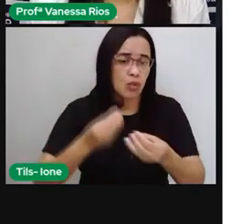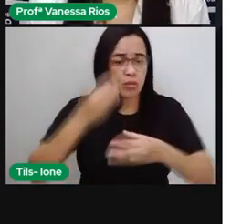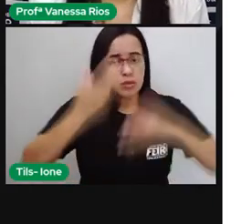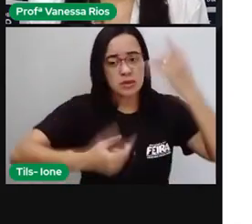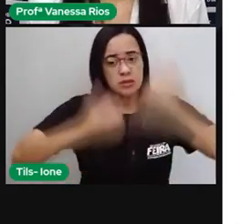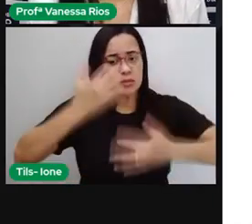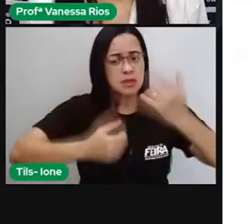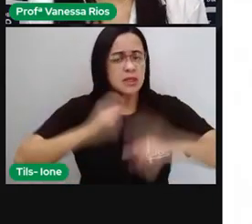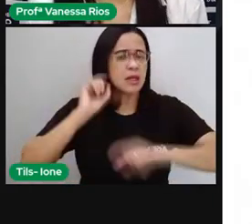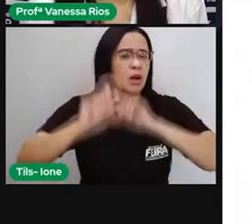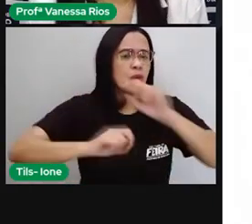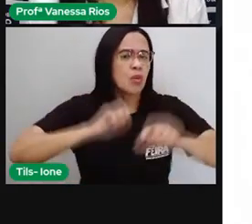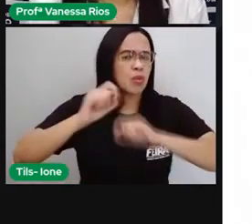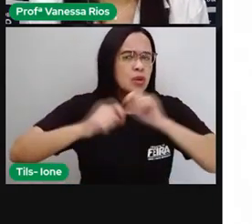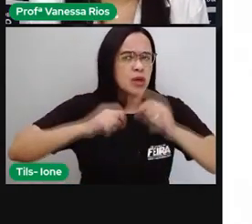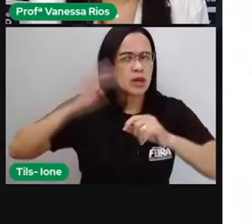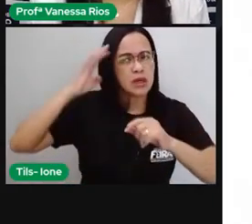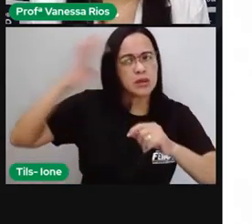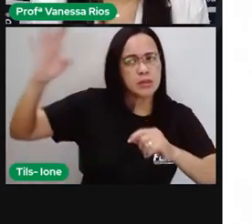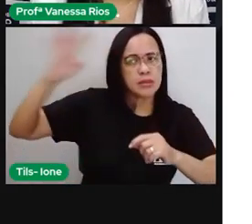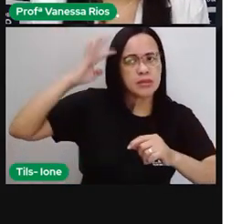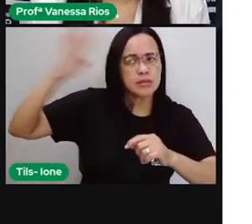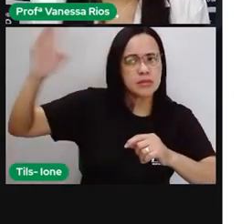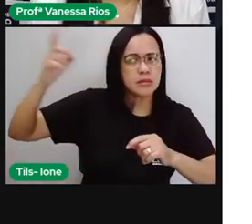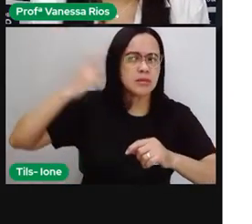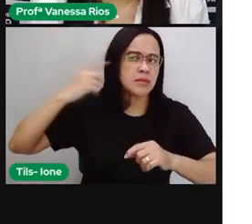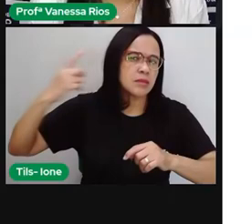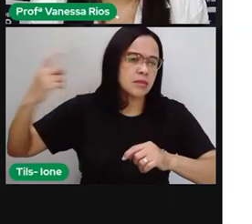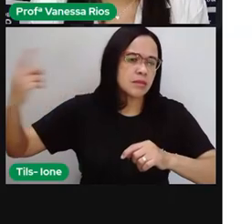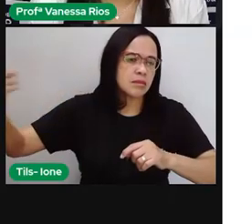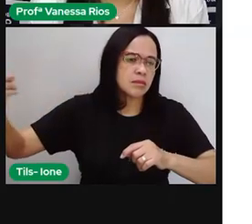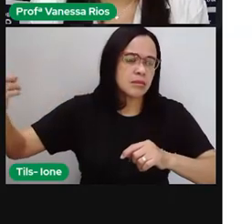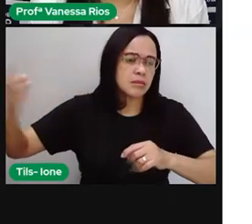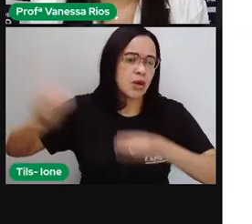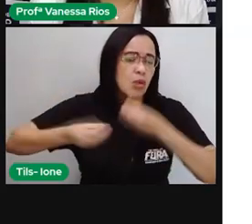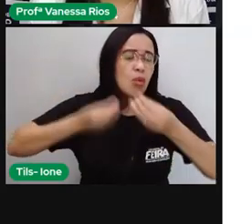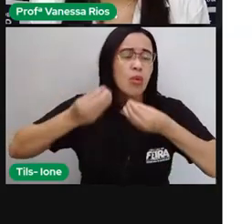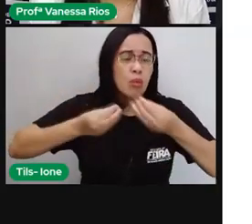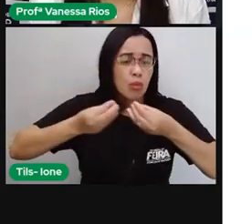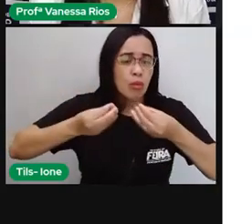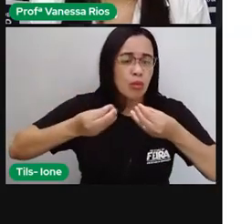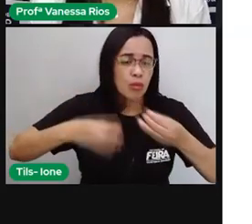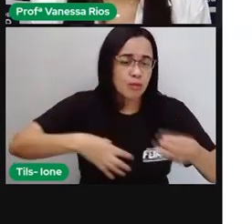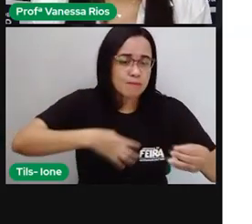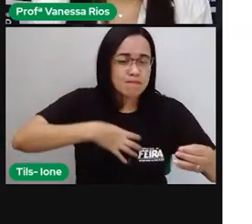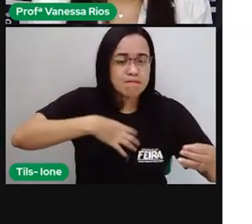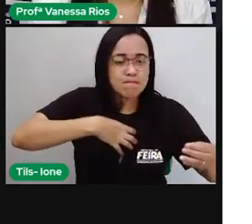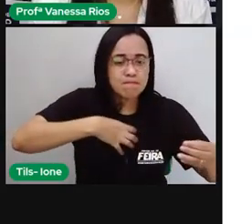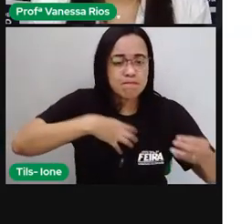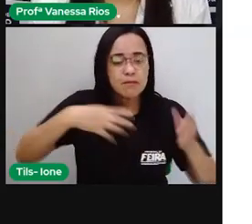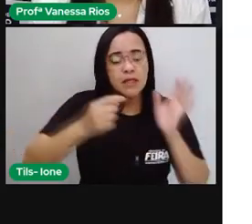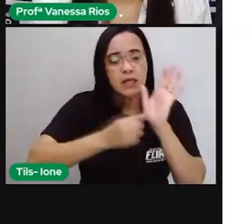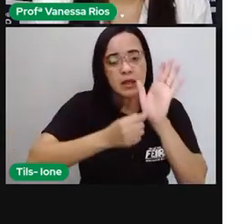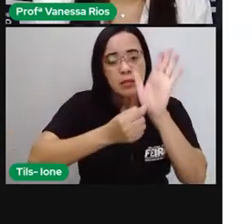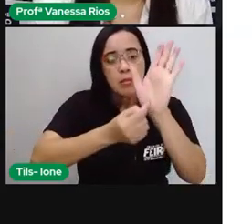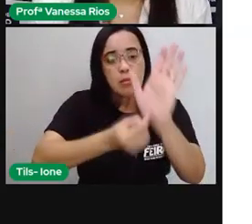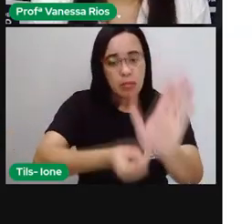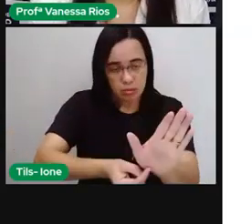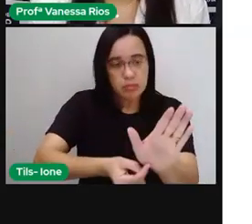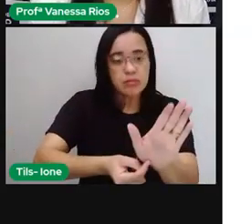o sonho, sobre a imaginação e deixar isso aí bem sendo mostrado, sendo